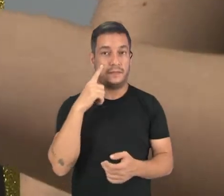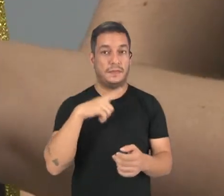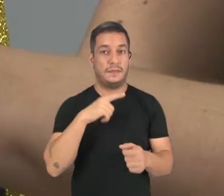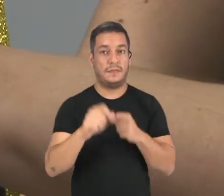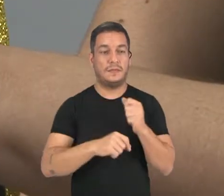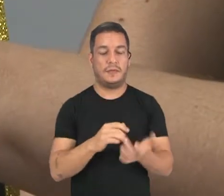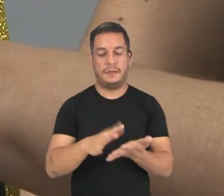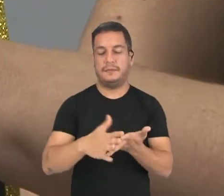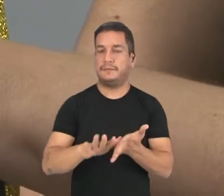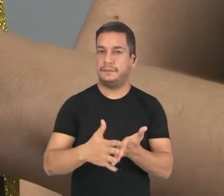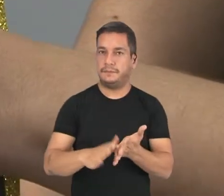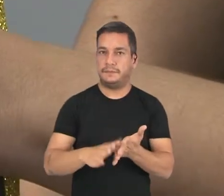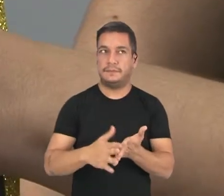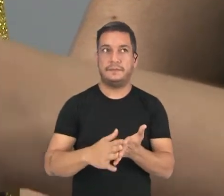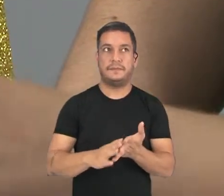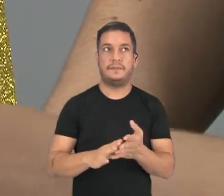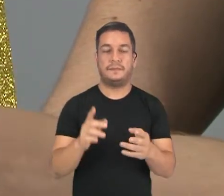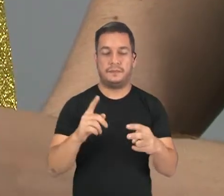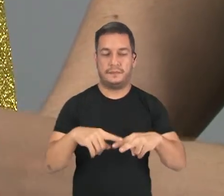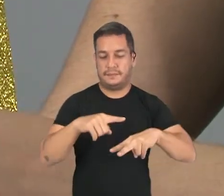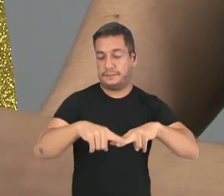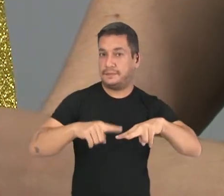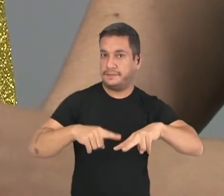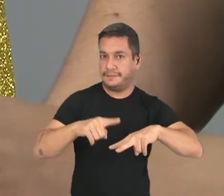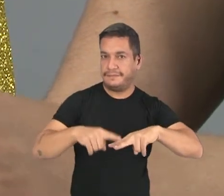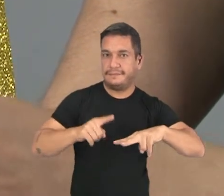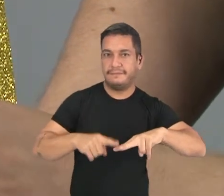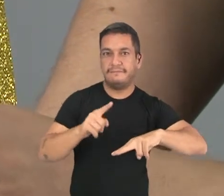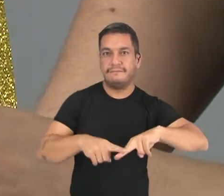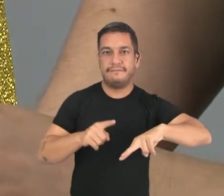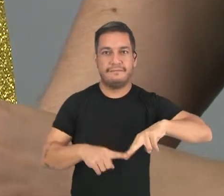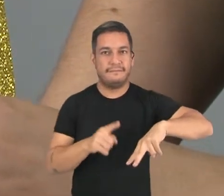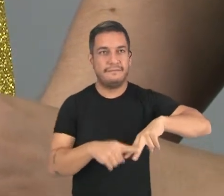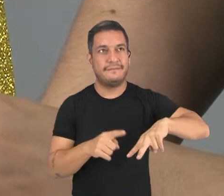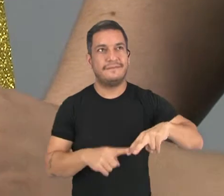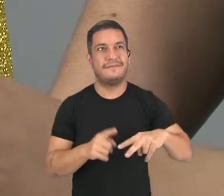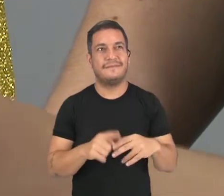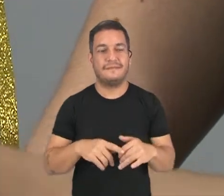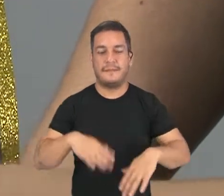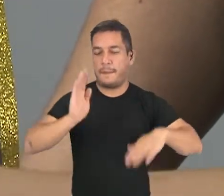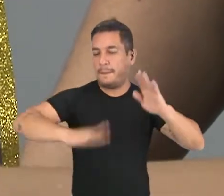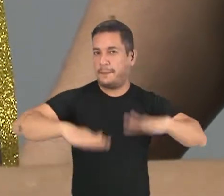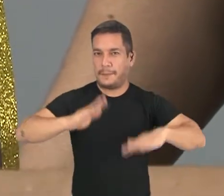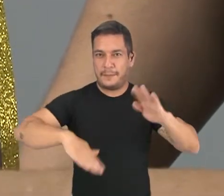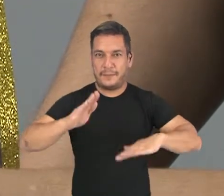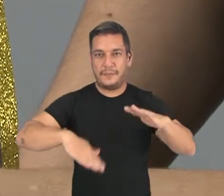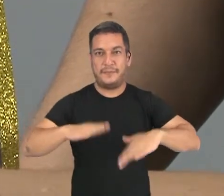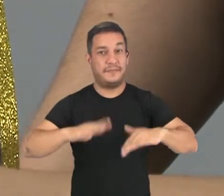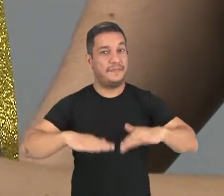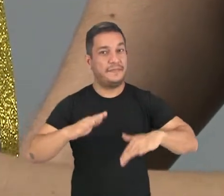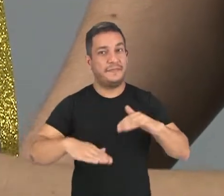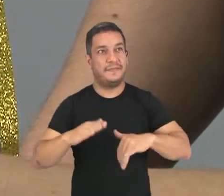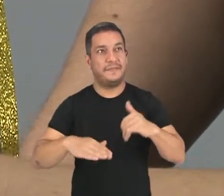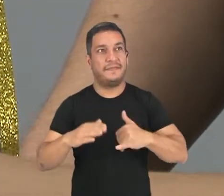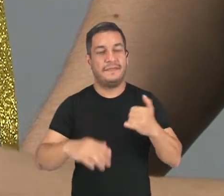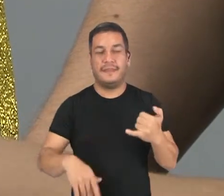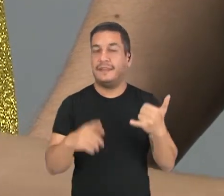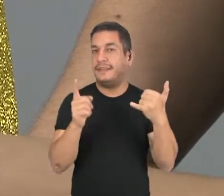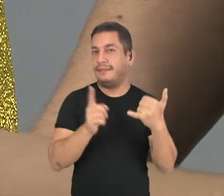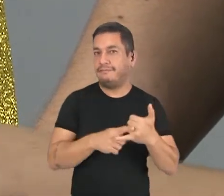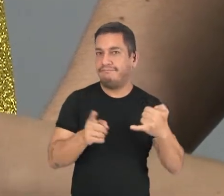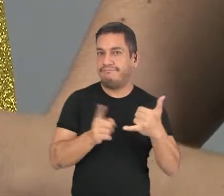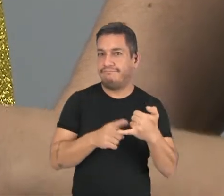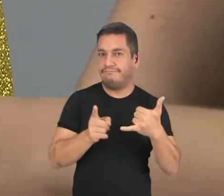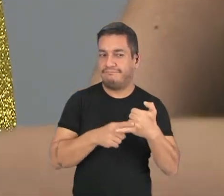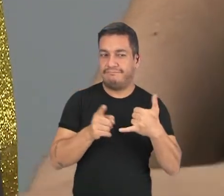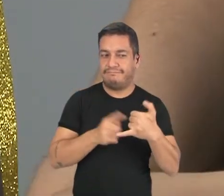o pandeiro, o agogô, o atabaque, o berimbau